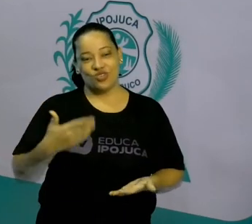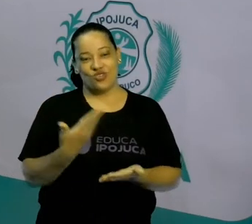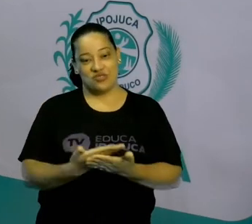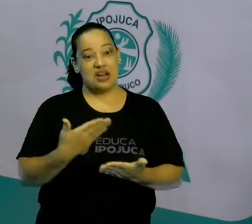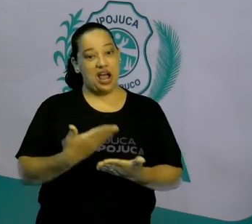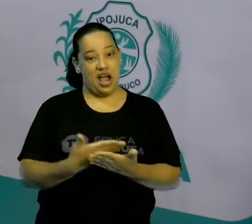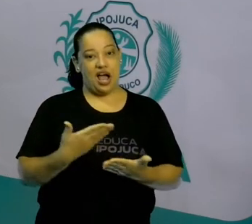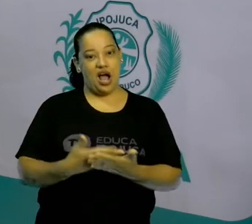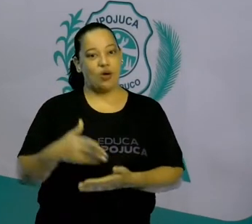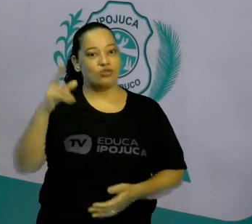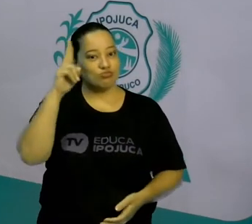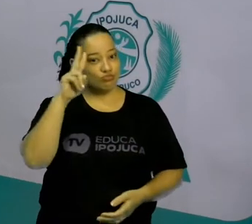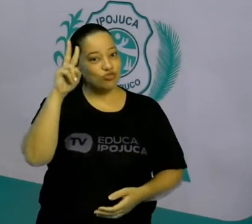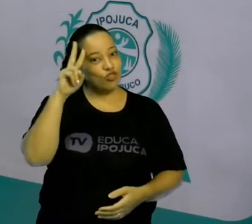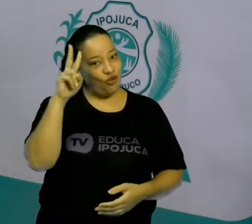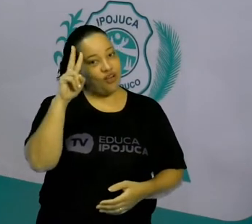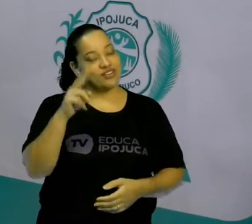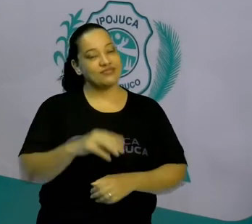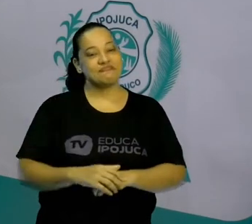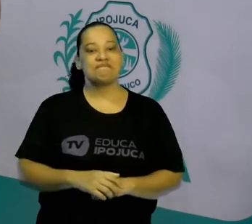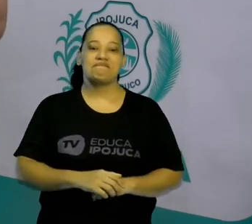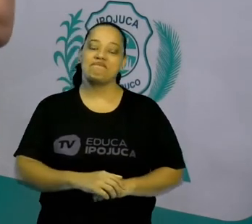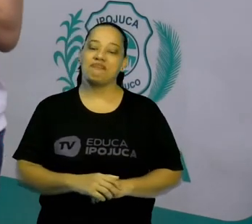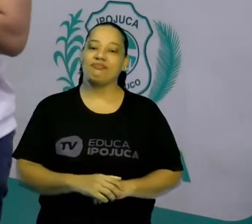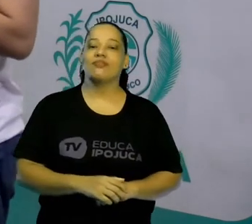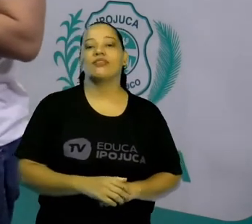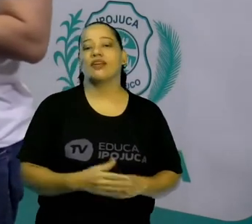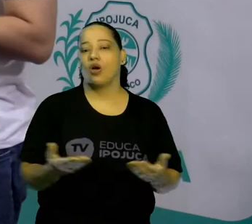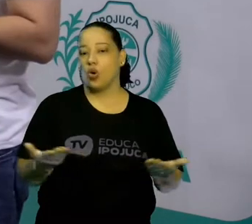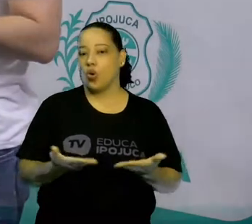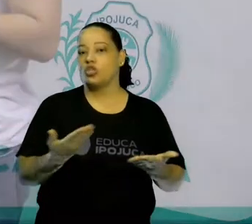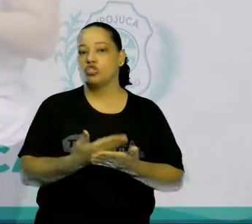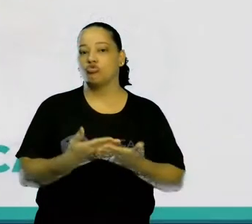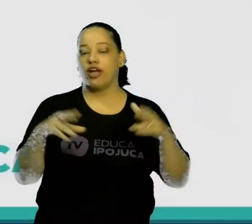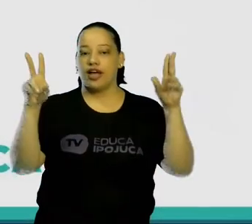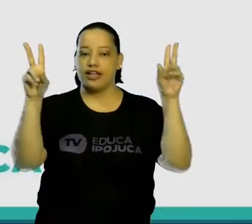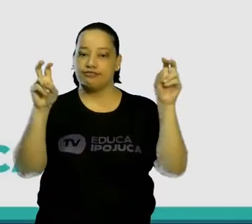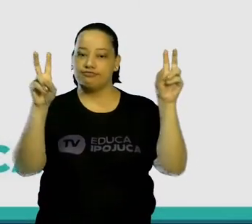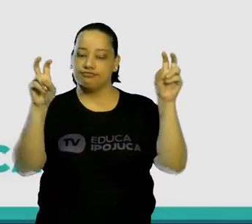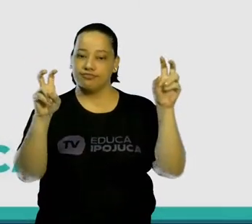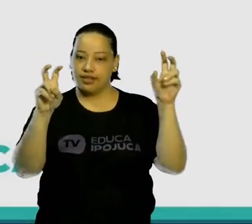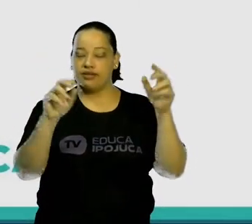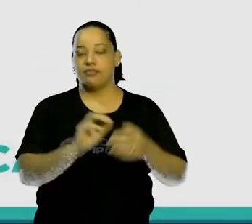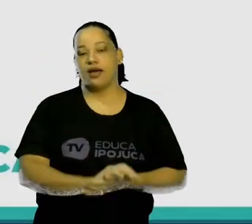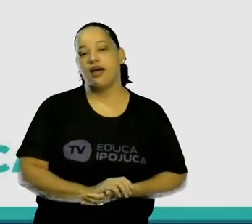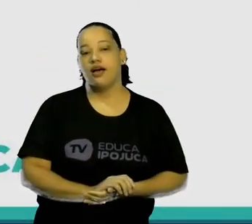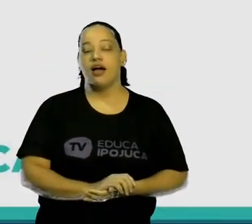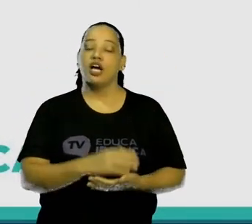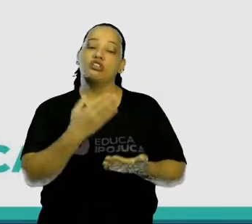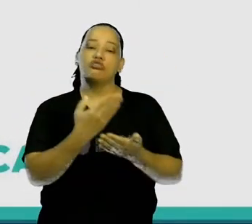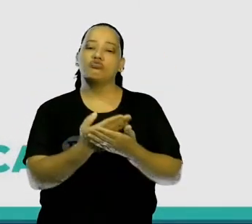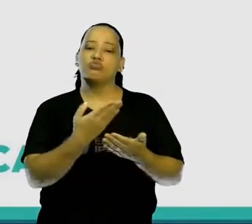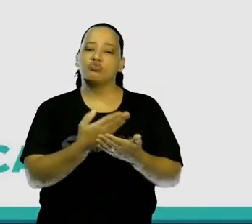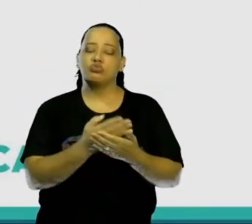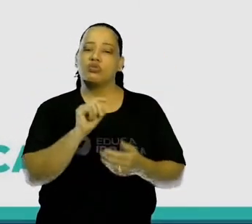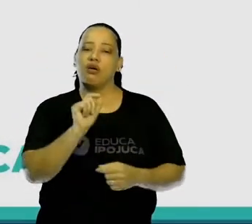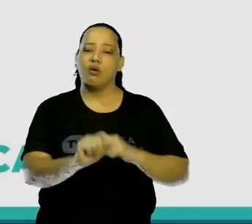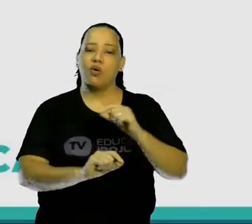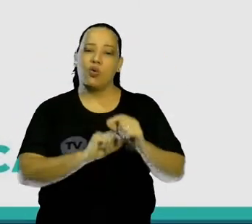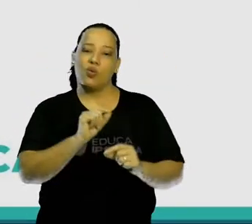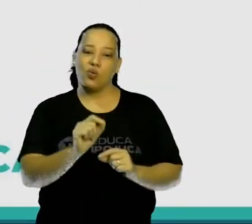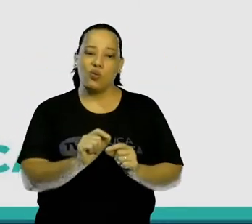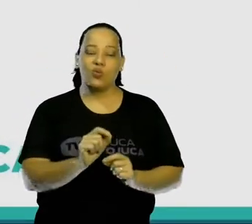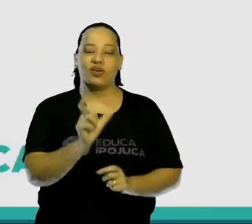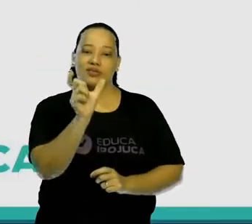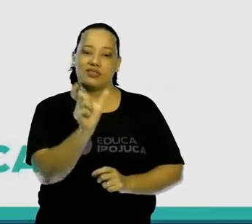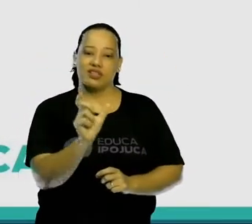nossas aulas de história. E hoje nós vamos estudar o que é história. Olha, o que é essa ciência?